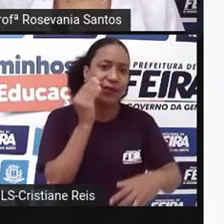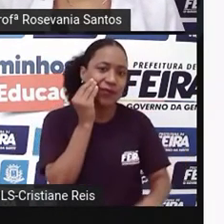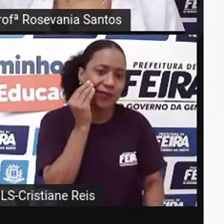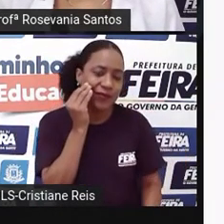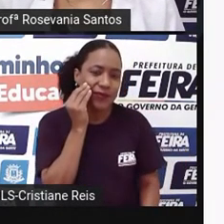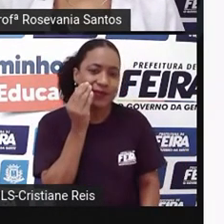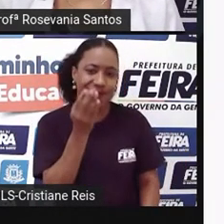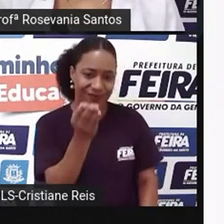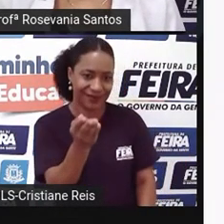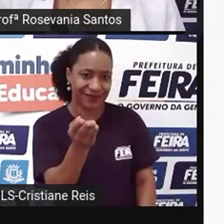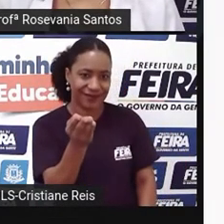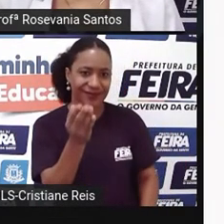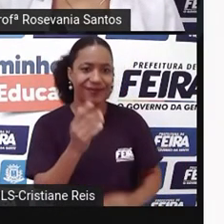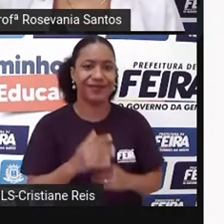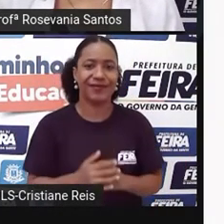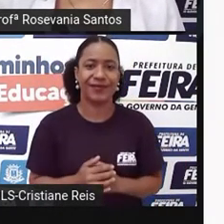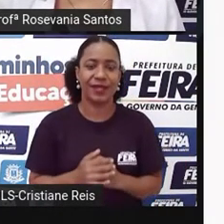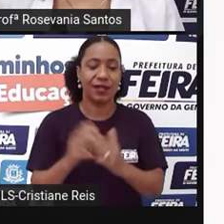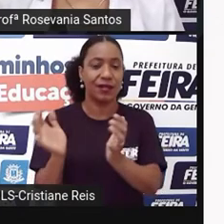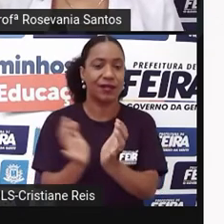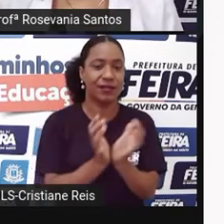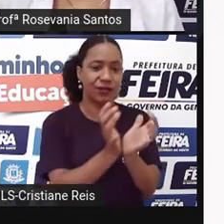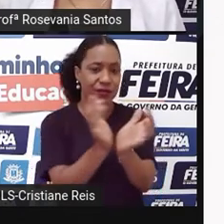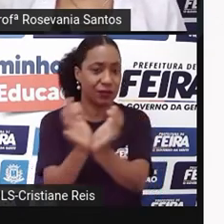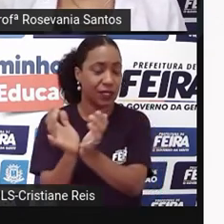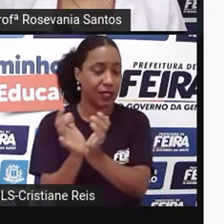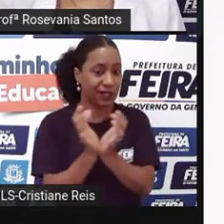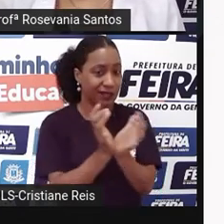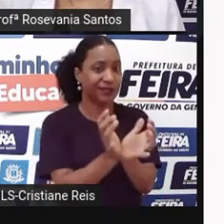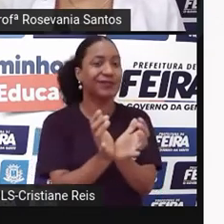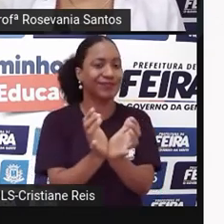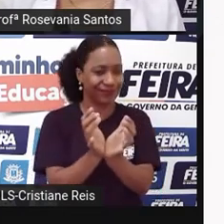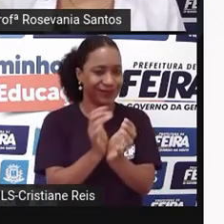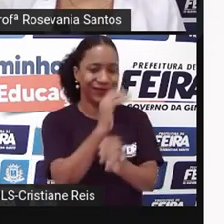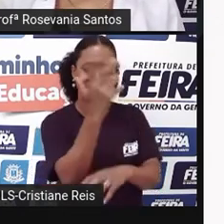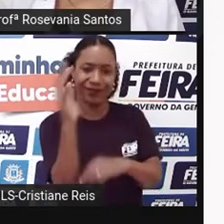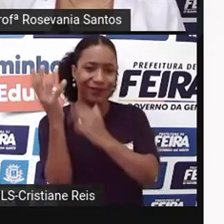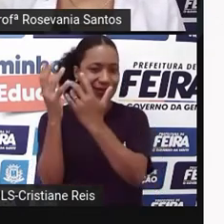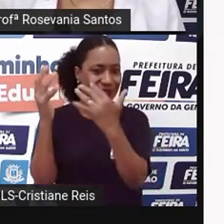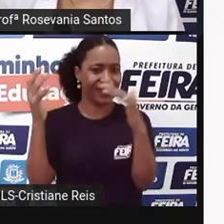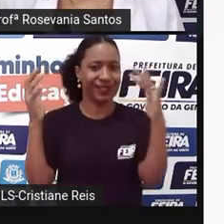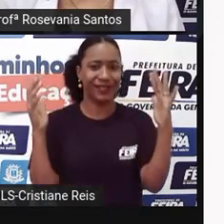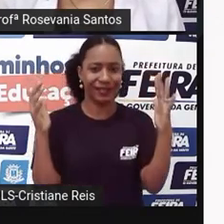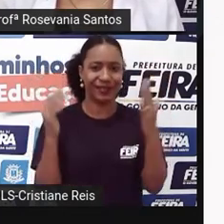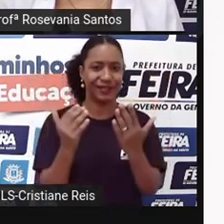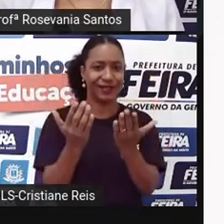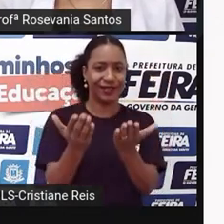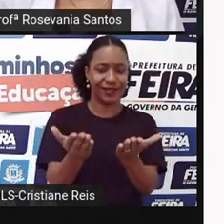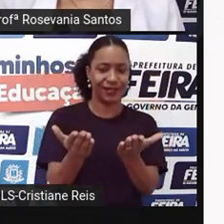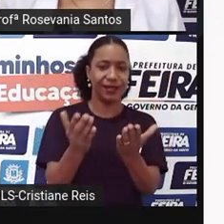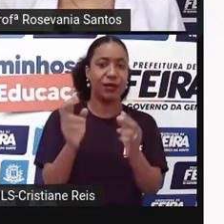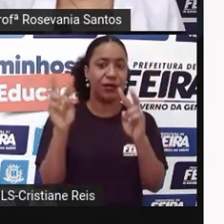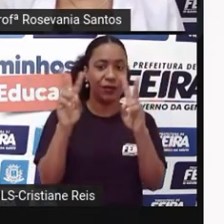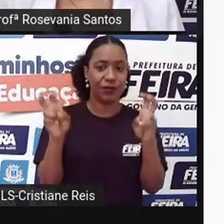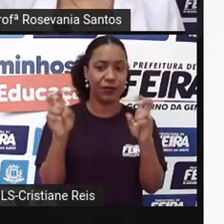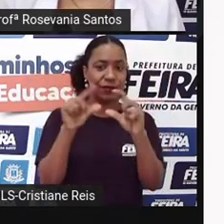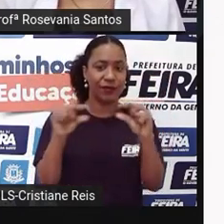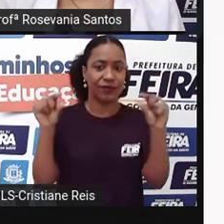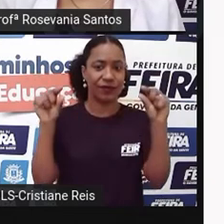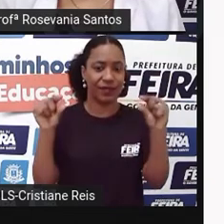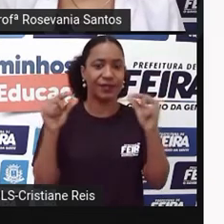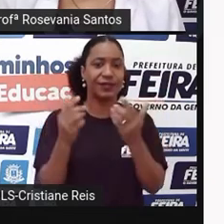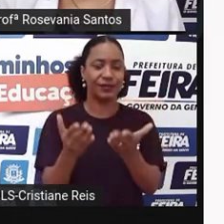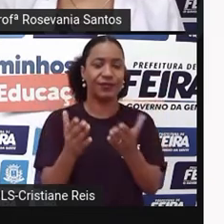uma imagem, né, dessas comunidades tradicionais e botei uma frase, né, dessa senhora aí. Os nossos